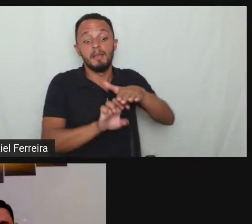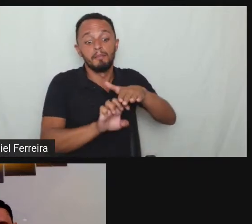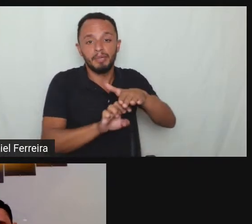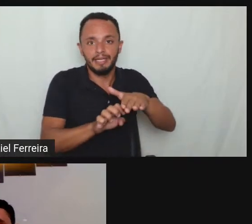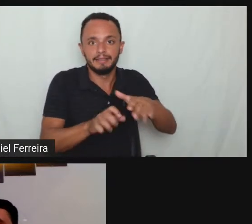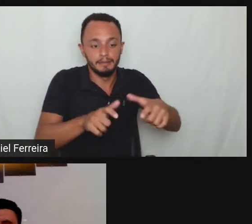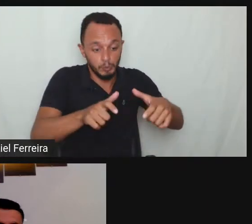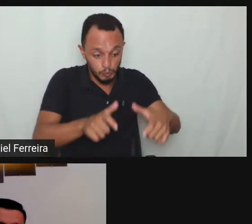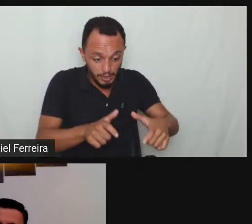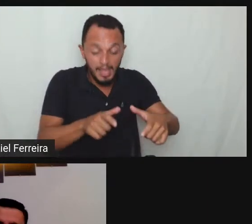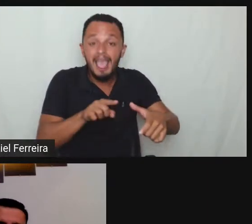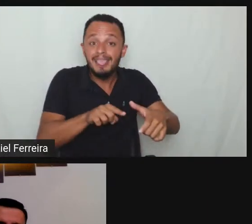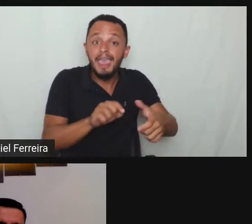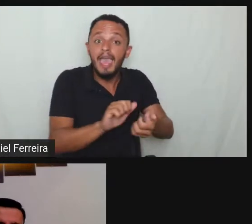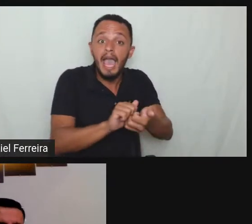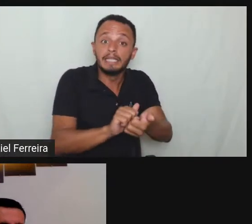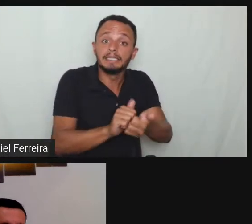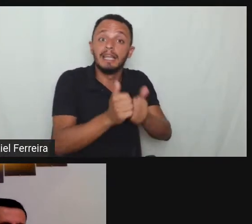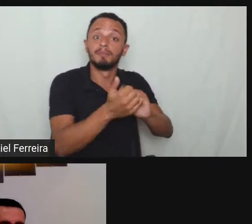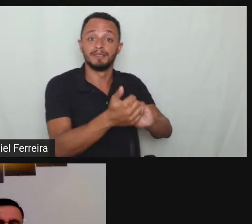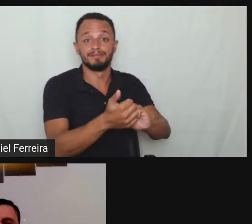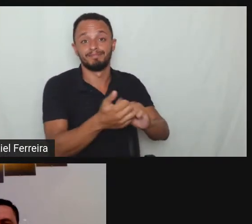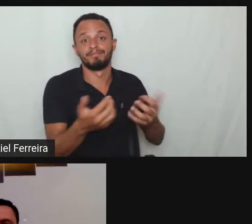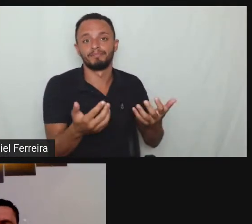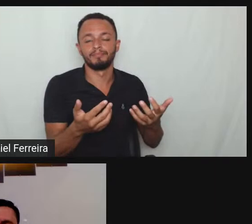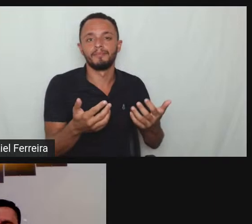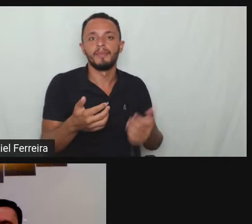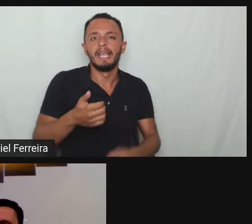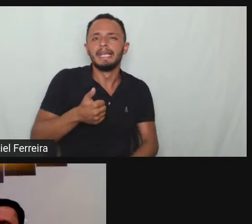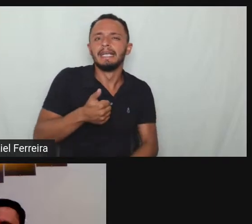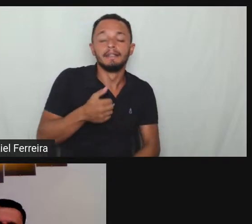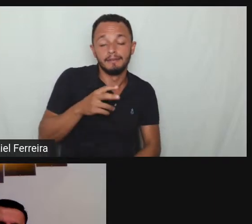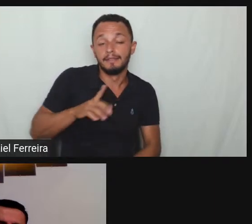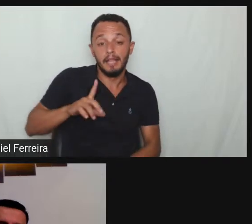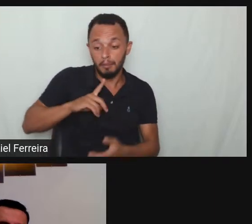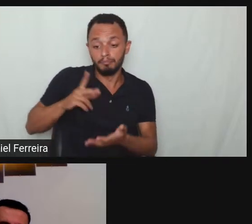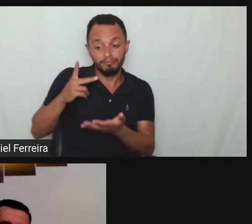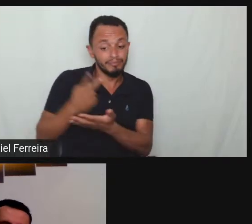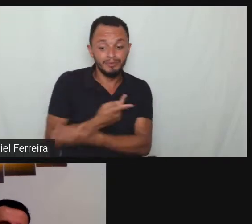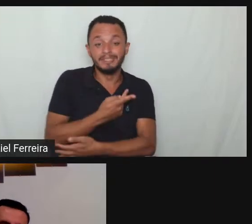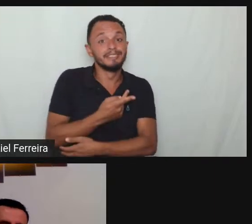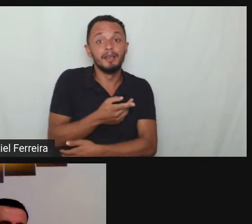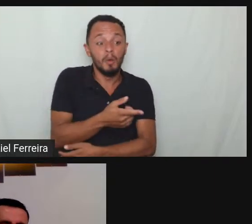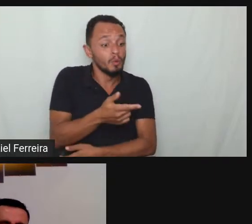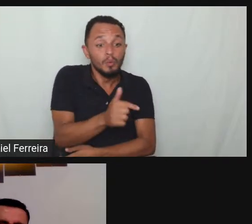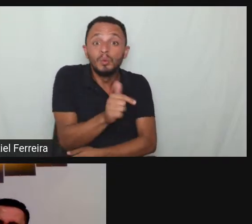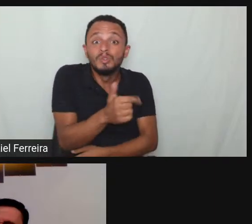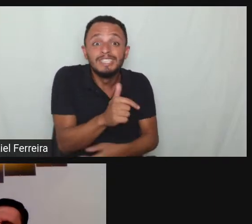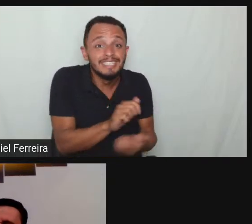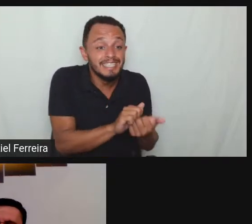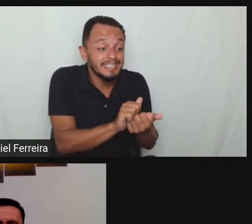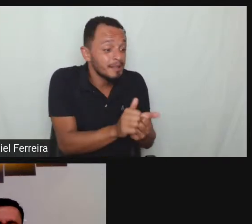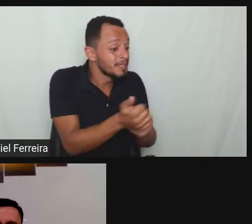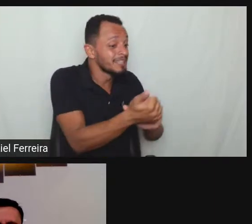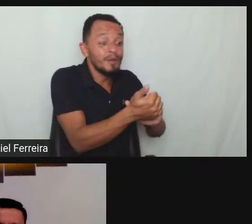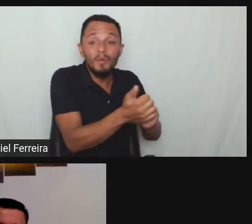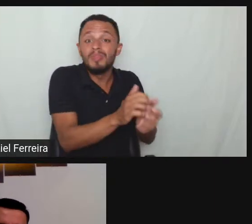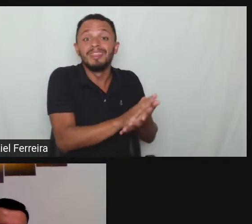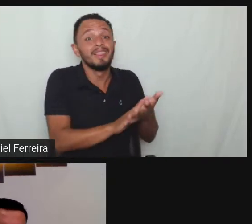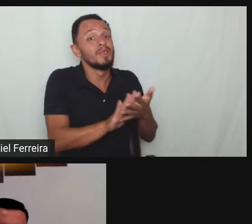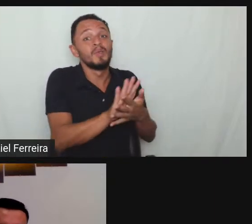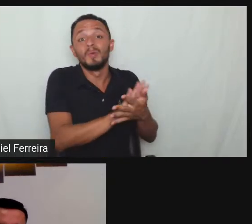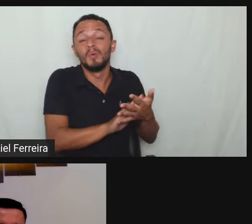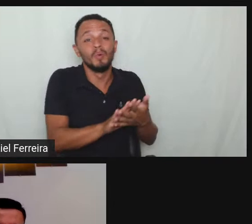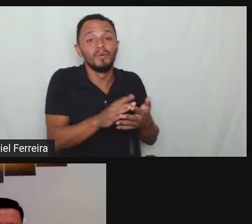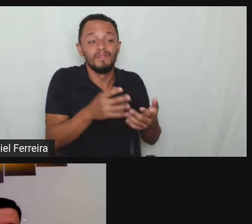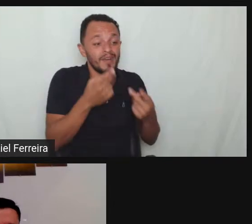é 100% sem adaptação ou a descrição do perito foi foi perfeita não